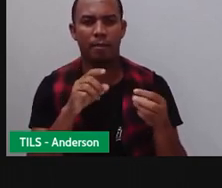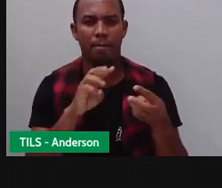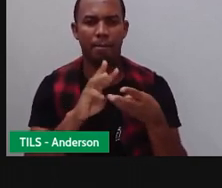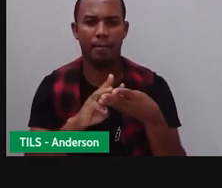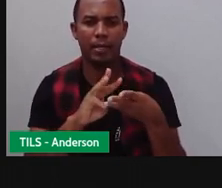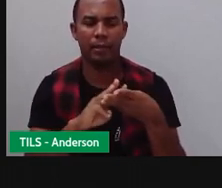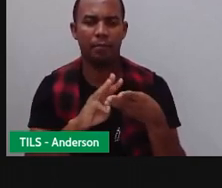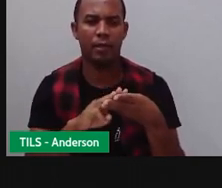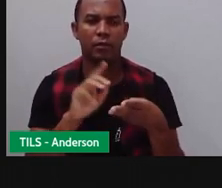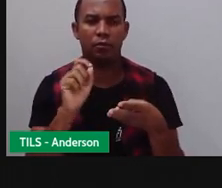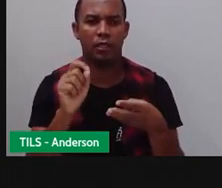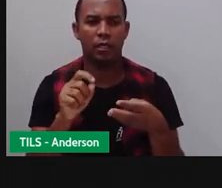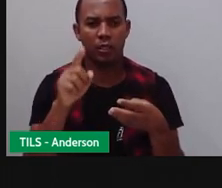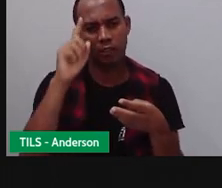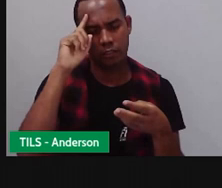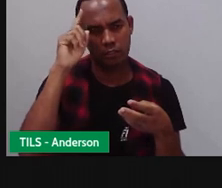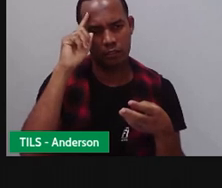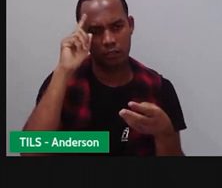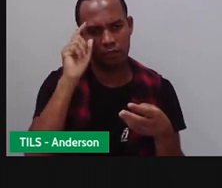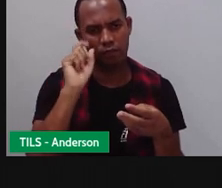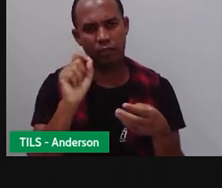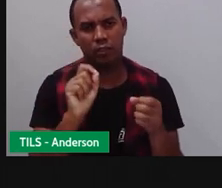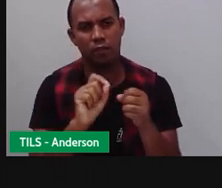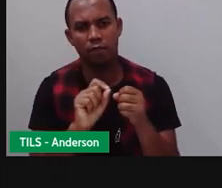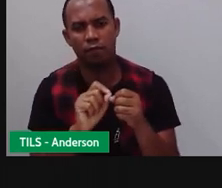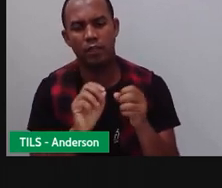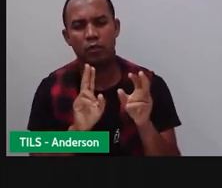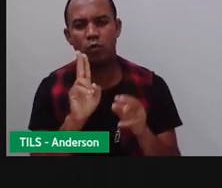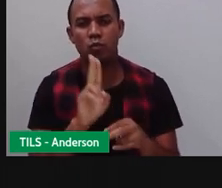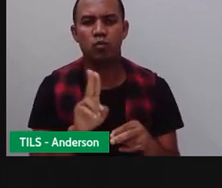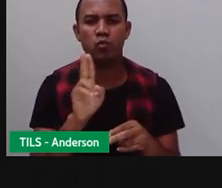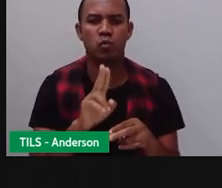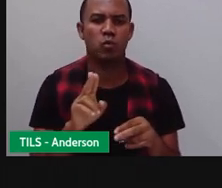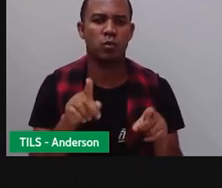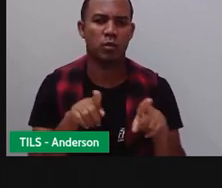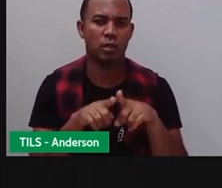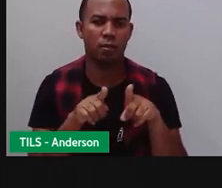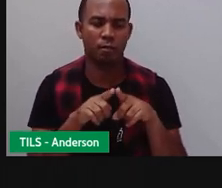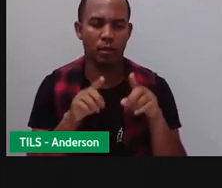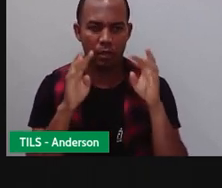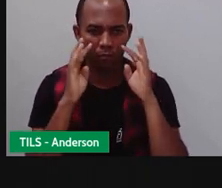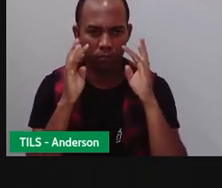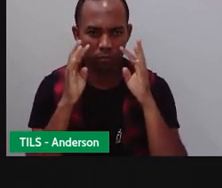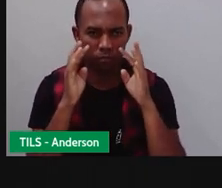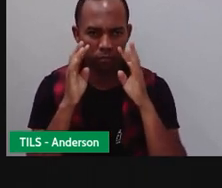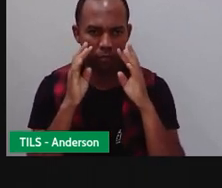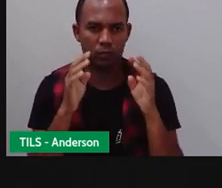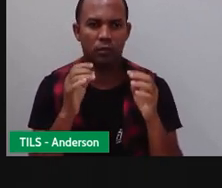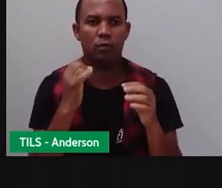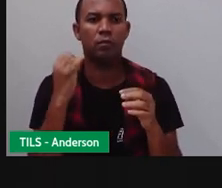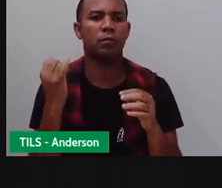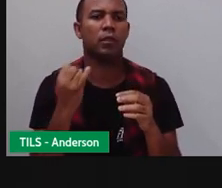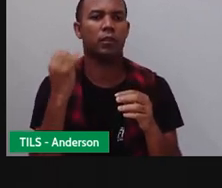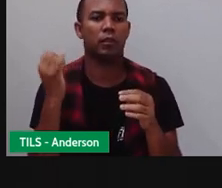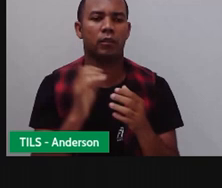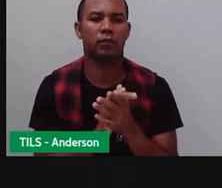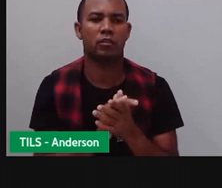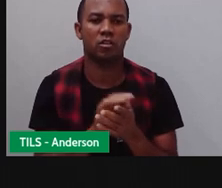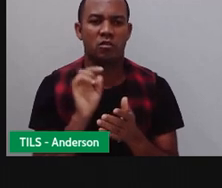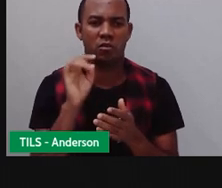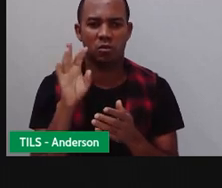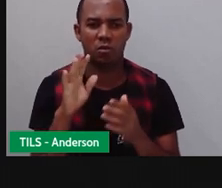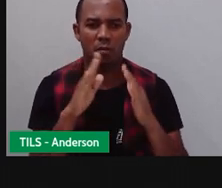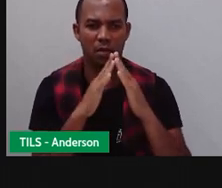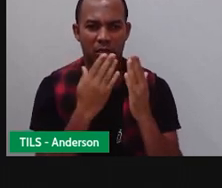utilizam aí no dia a dia, mas às vezes a gente não tá tão atento ou acha que matemática é uma coisa que a gente vai ver apenas na escola.